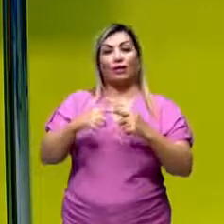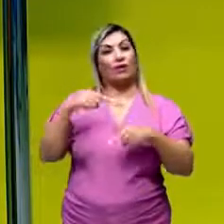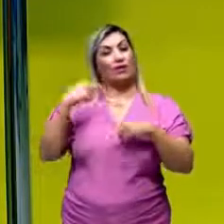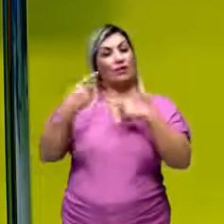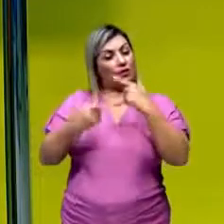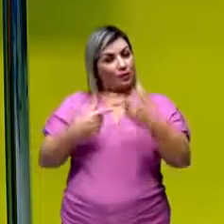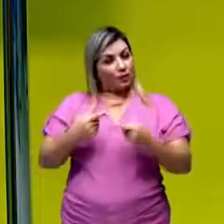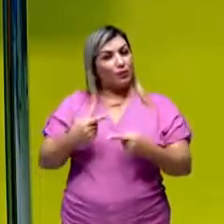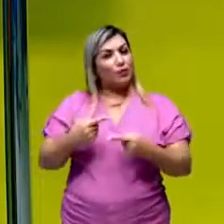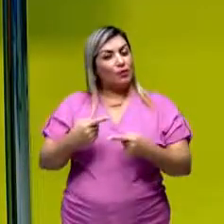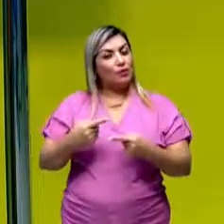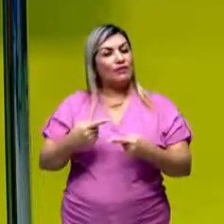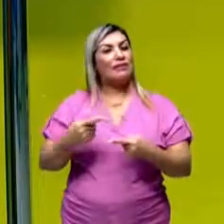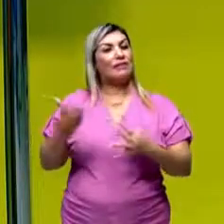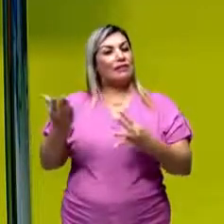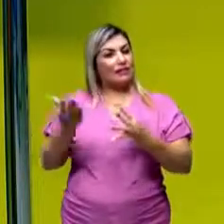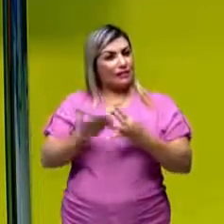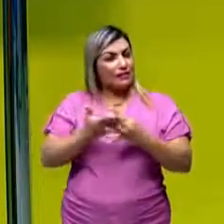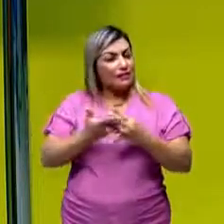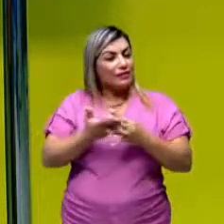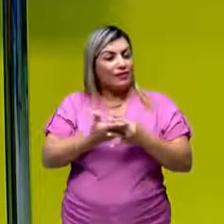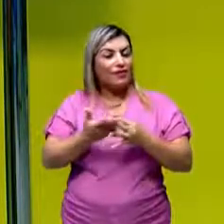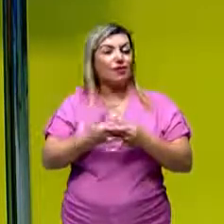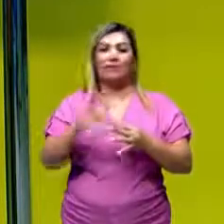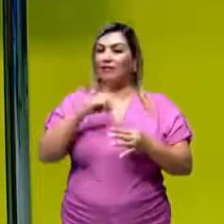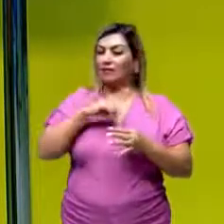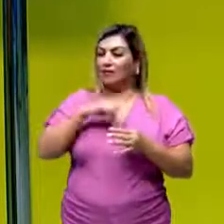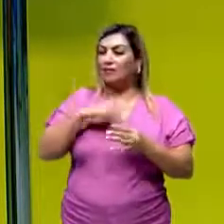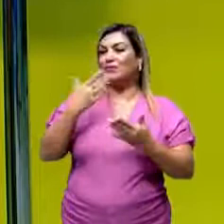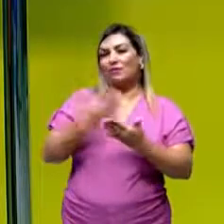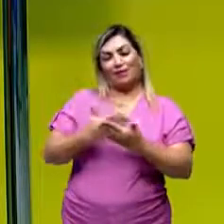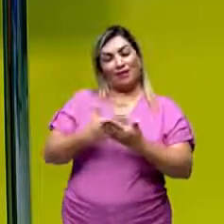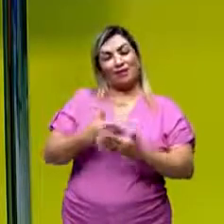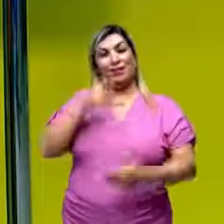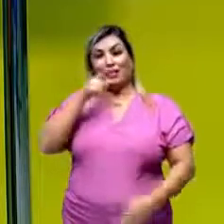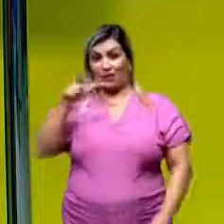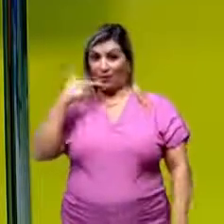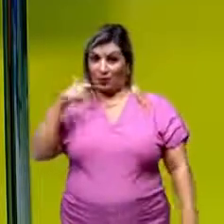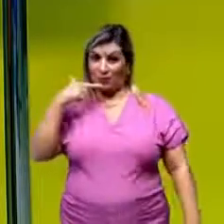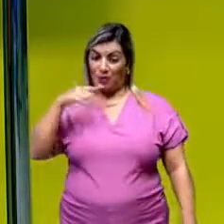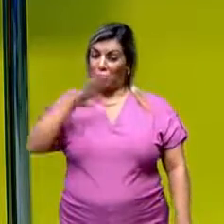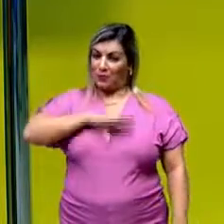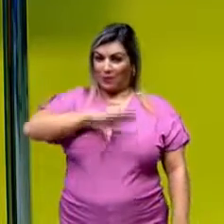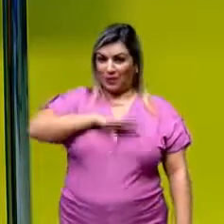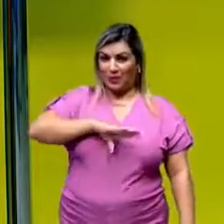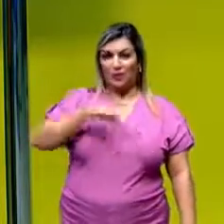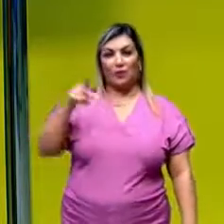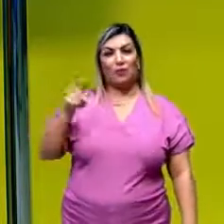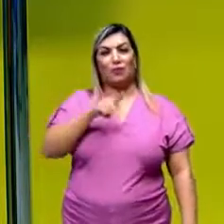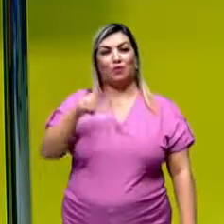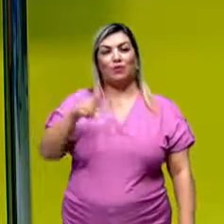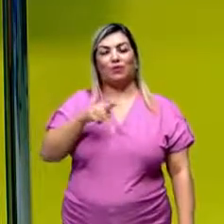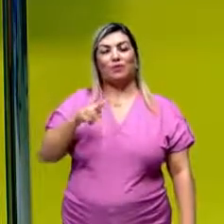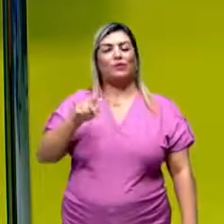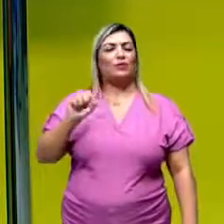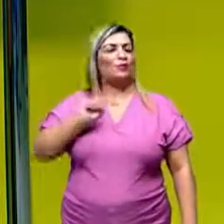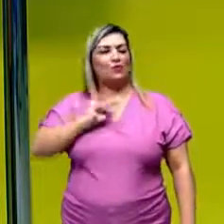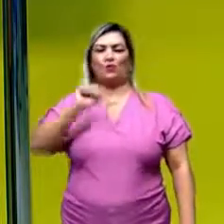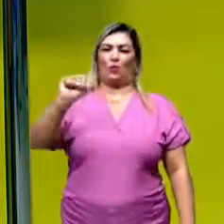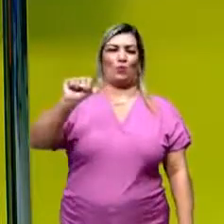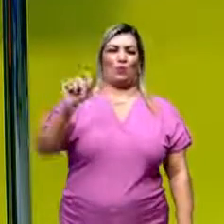viu? Não saiam daí. Sabe por quê? Porque logo após o intervalo, teremos a aula de língua portuguesa com o nosso